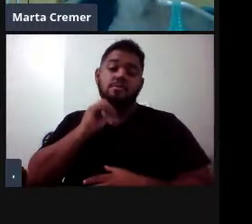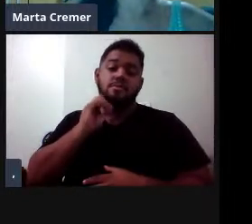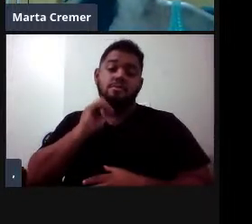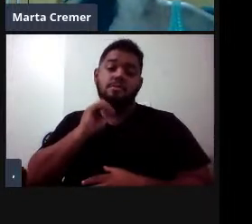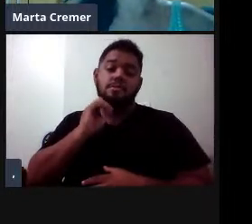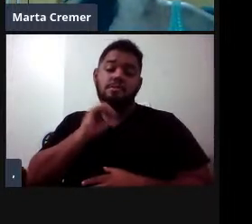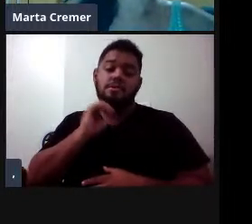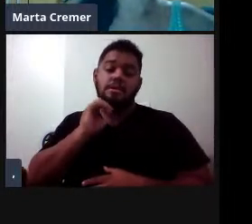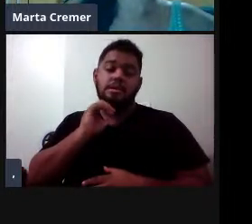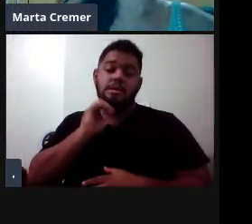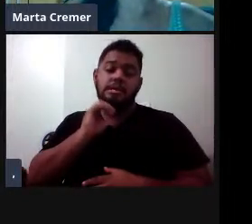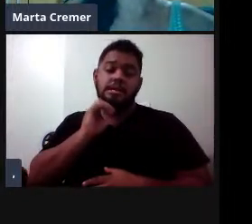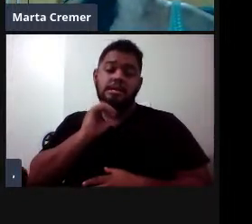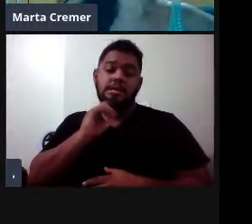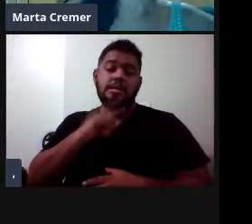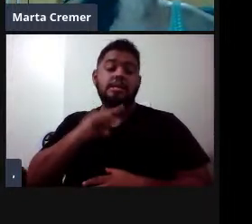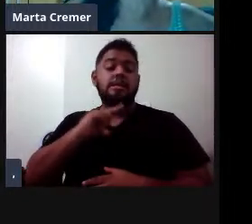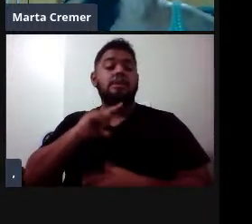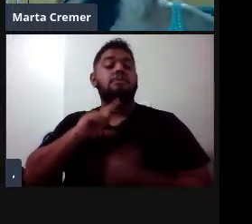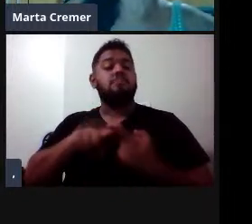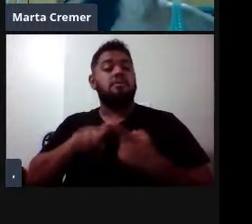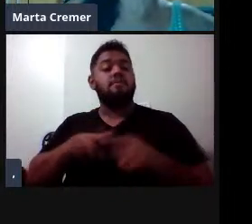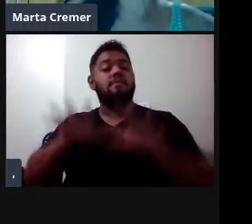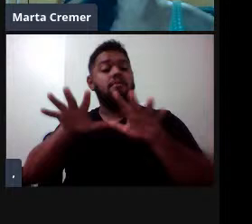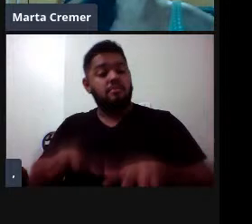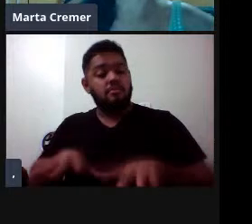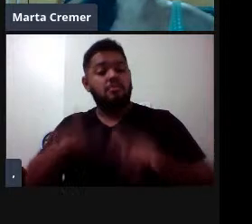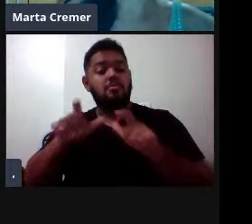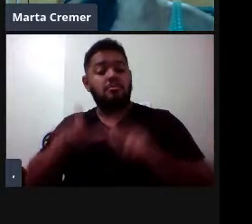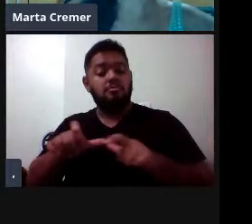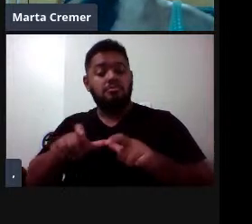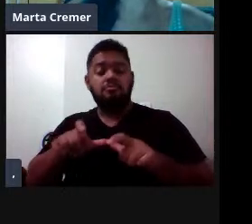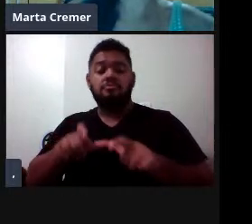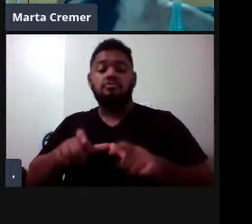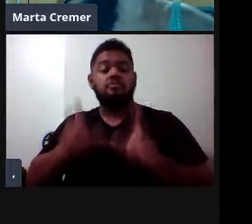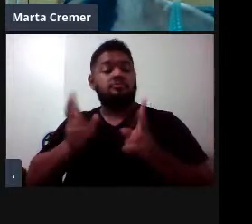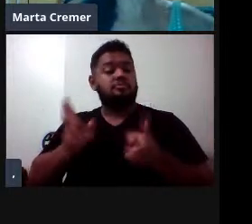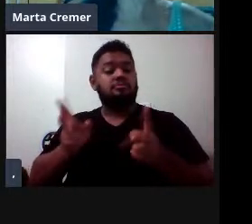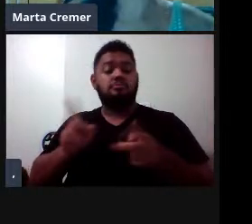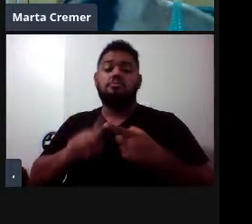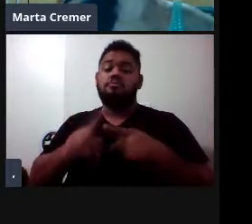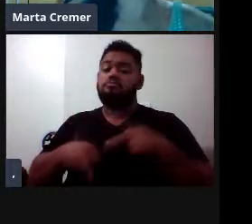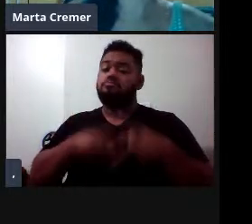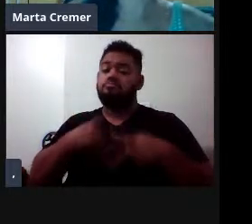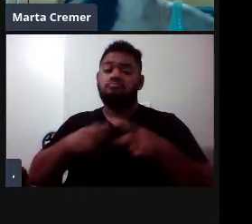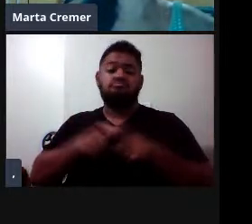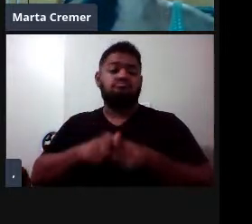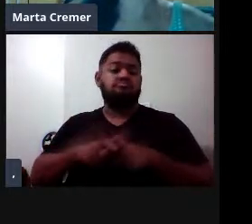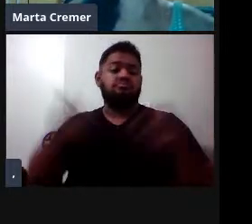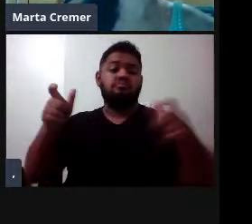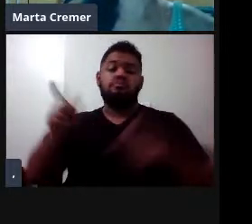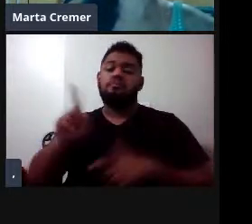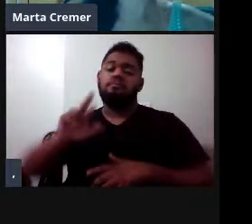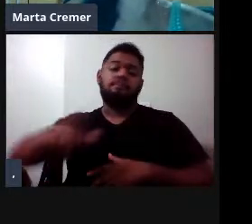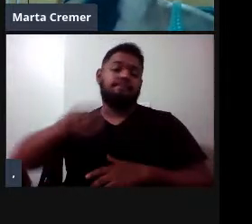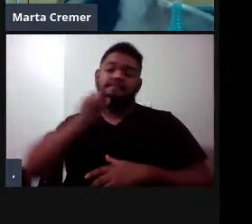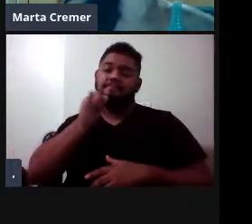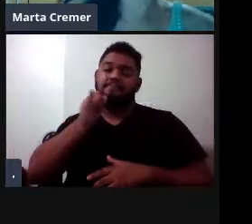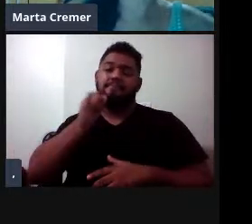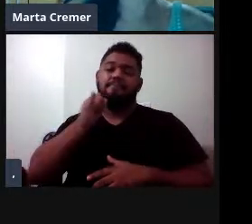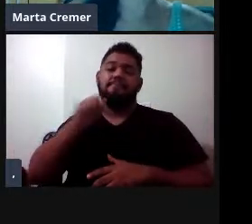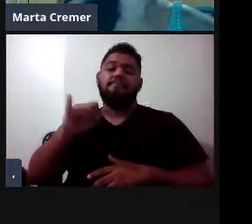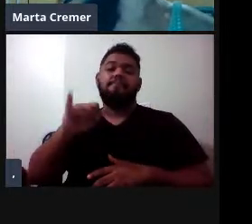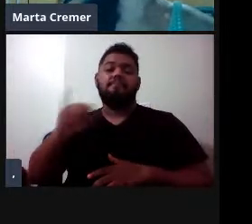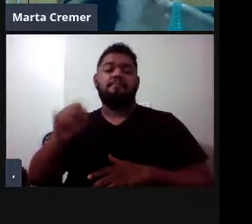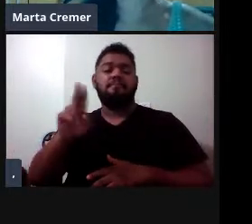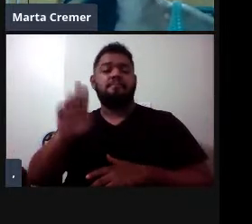com uma distribuição bem cosmopolita, com áreas, populações não tão bem conhecidas como jubarte, a gente sabe muito pouco sobre baleia